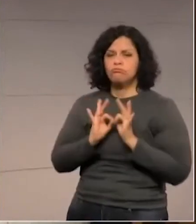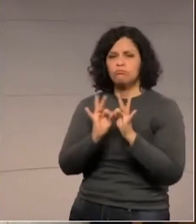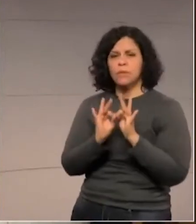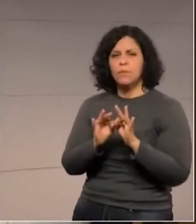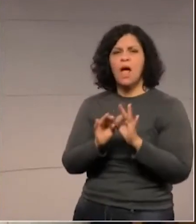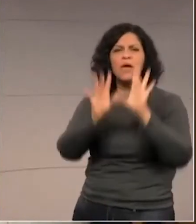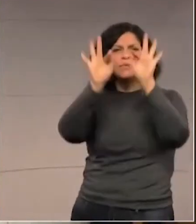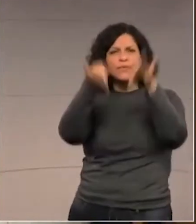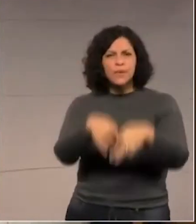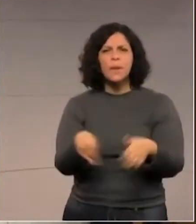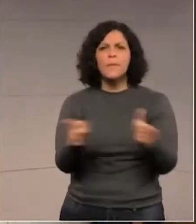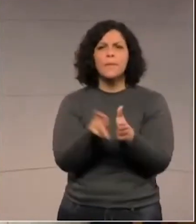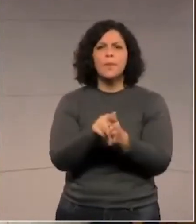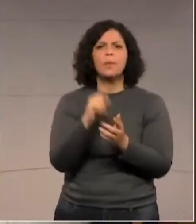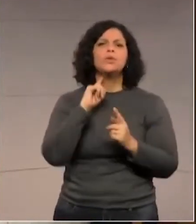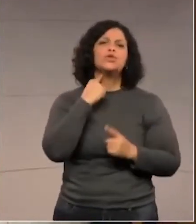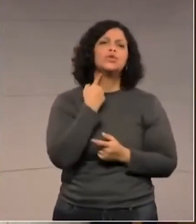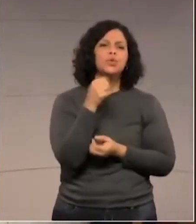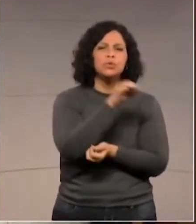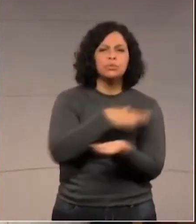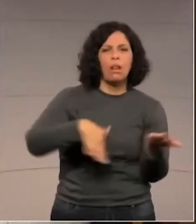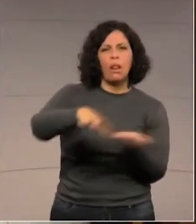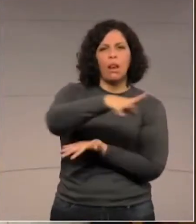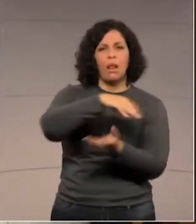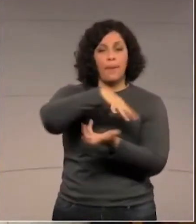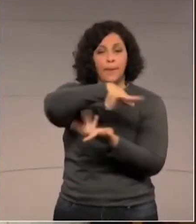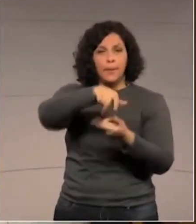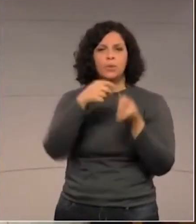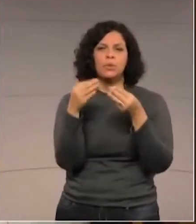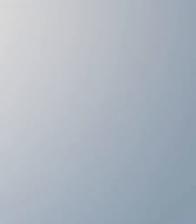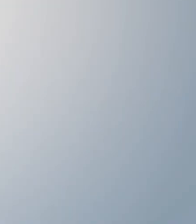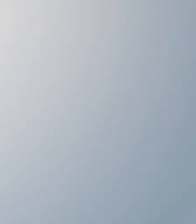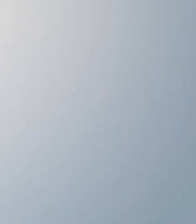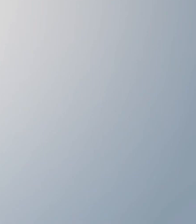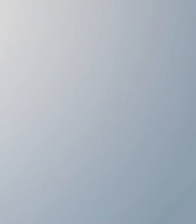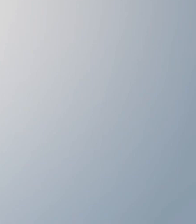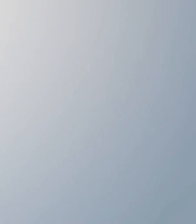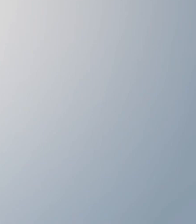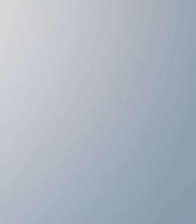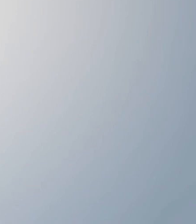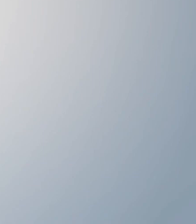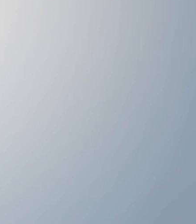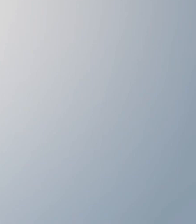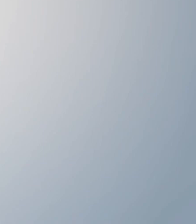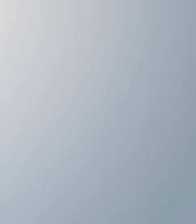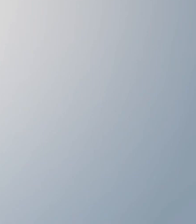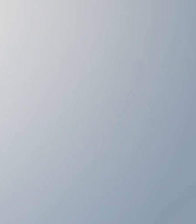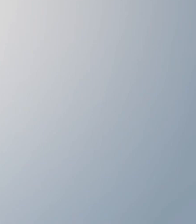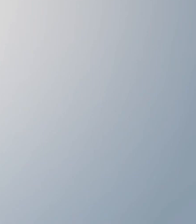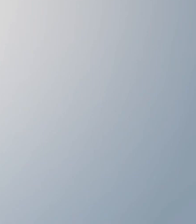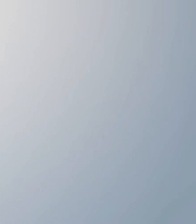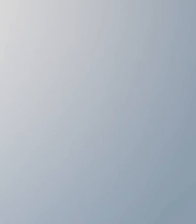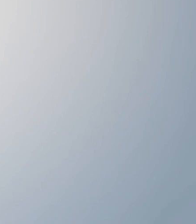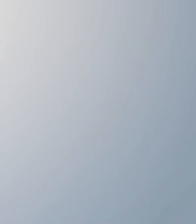na poluição plástica que assola o nosso planeta. Muito obrigado, senhor presidente. Obrigado. Obrigado. Obrigado. Obrigado.